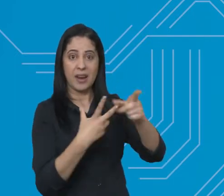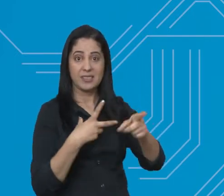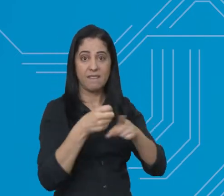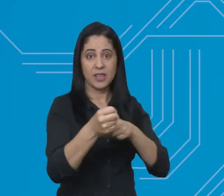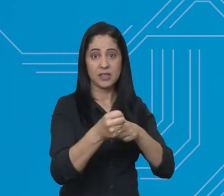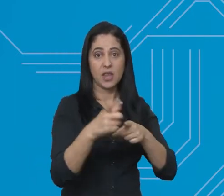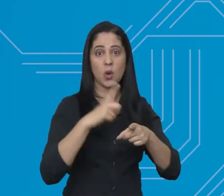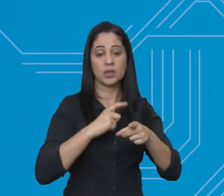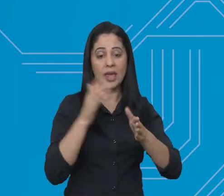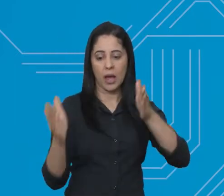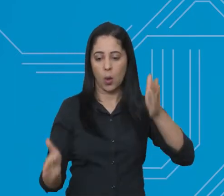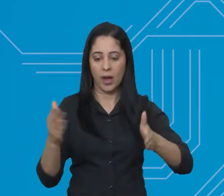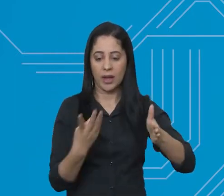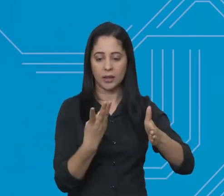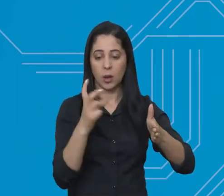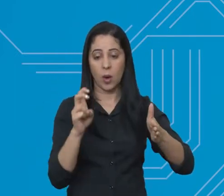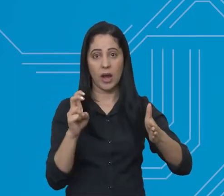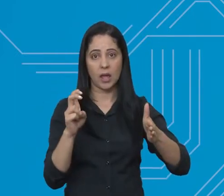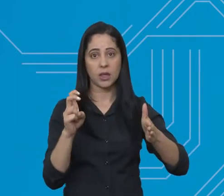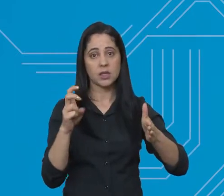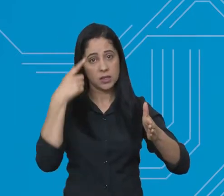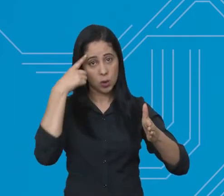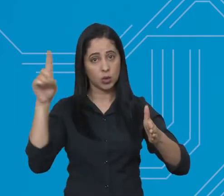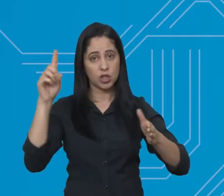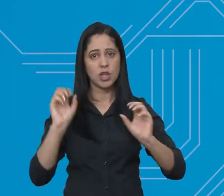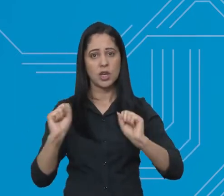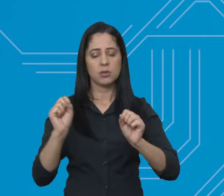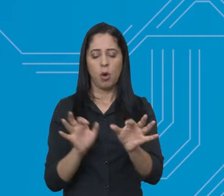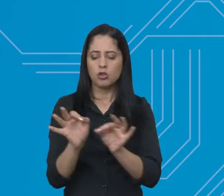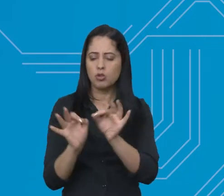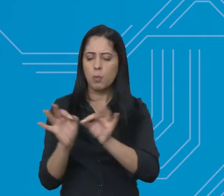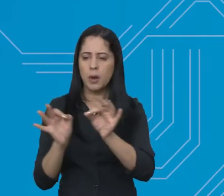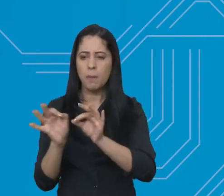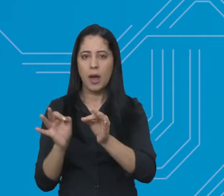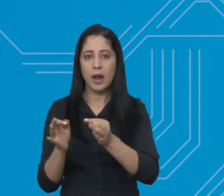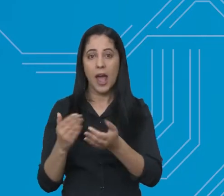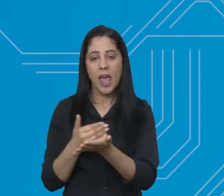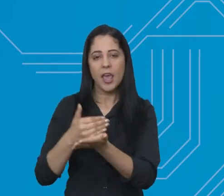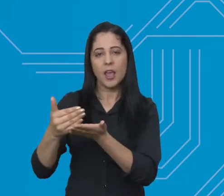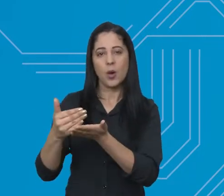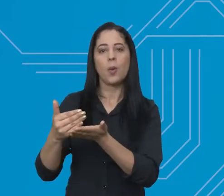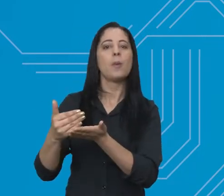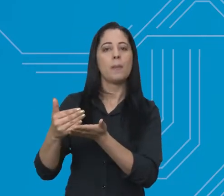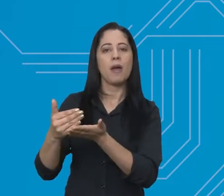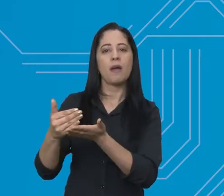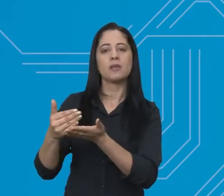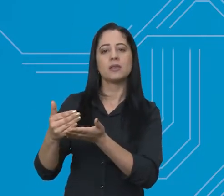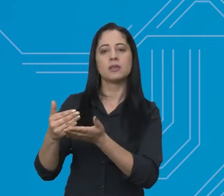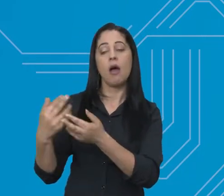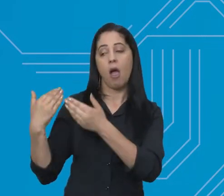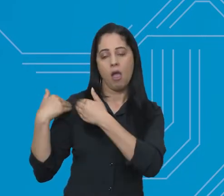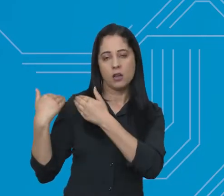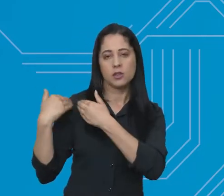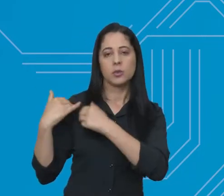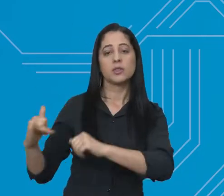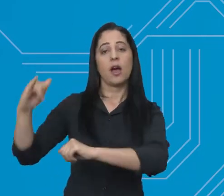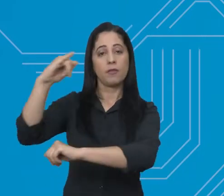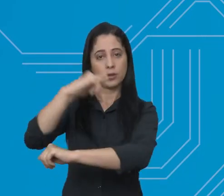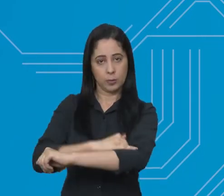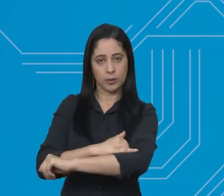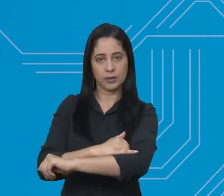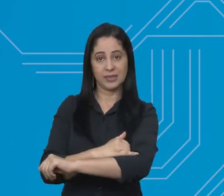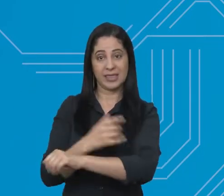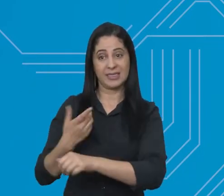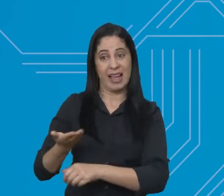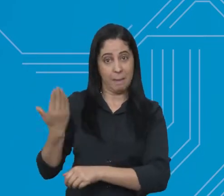vencedora ganhou um prazo de 45 dias para se organizar e ter o controle da administração do espaço, que era de